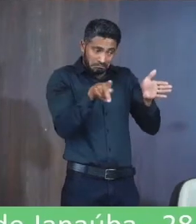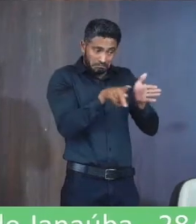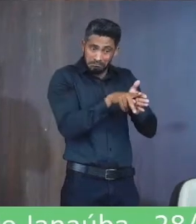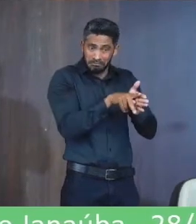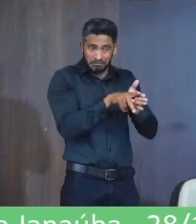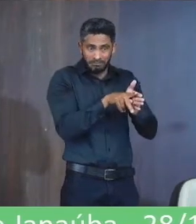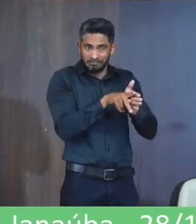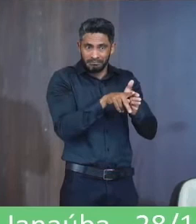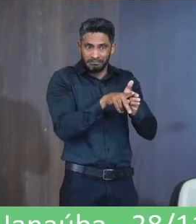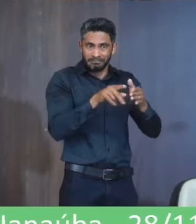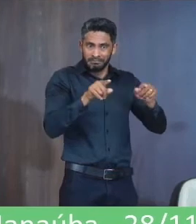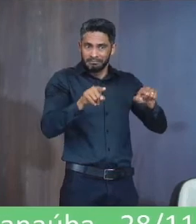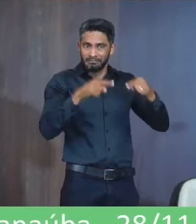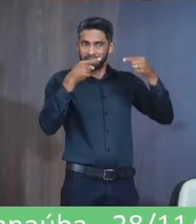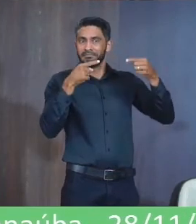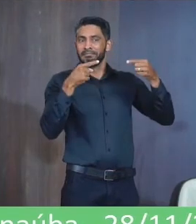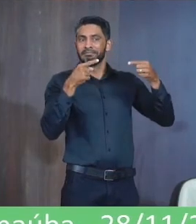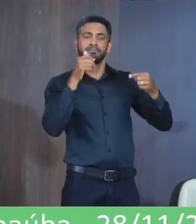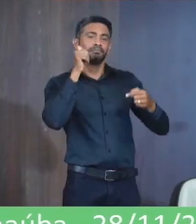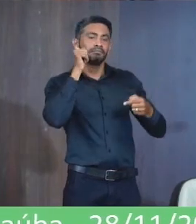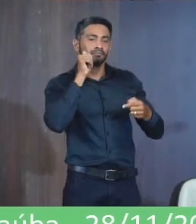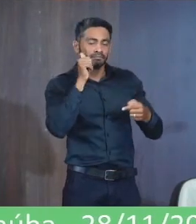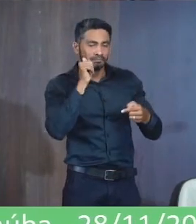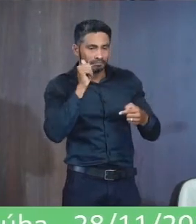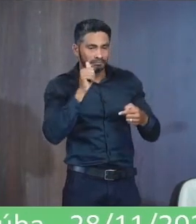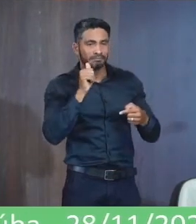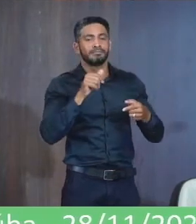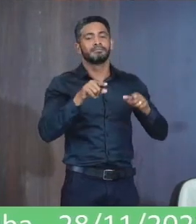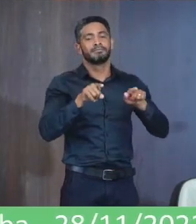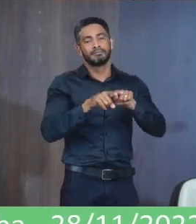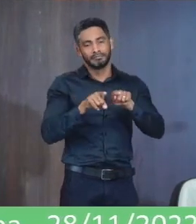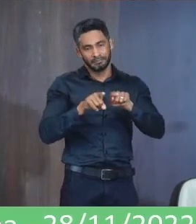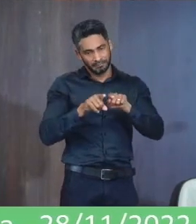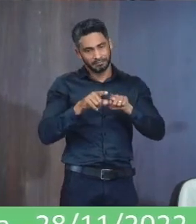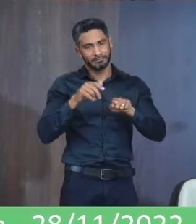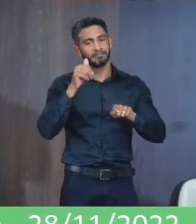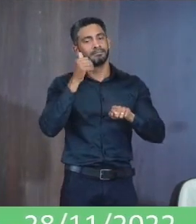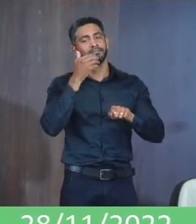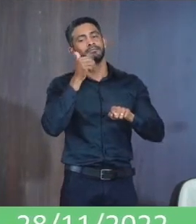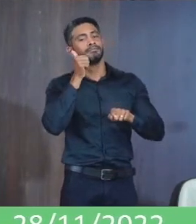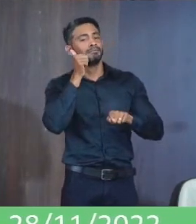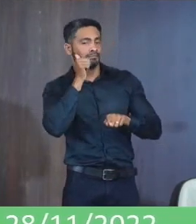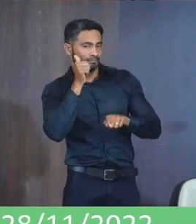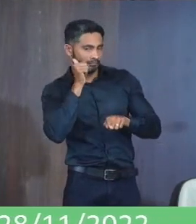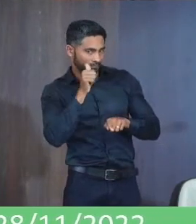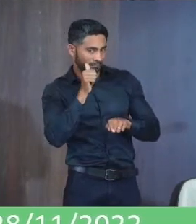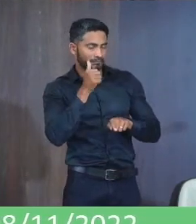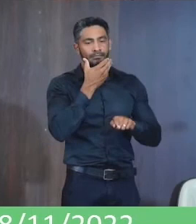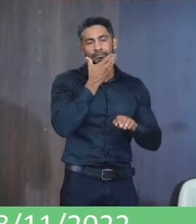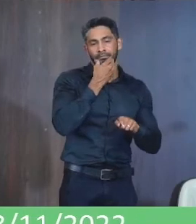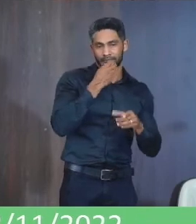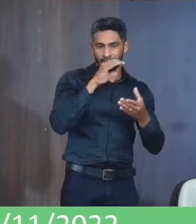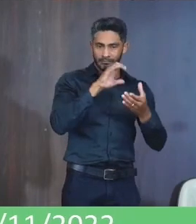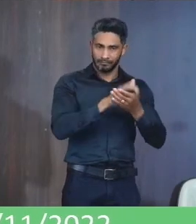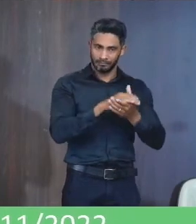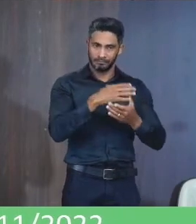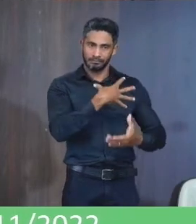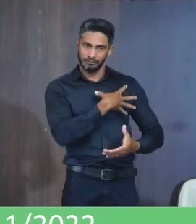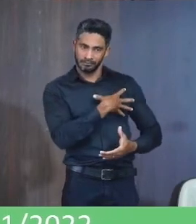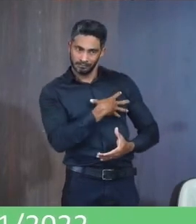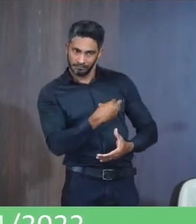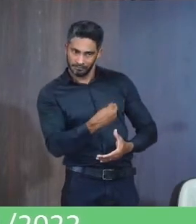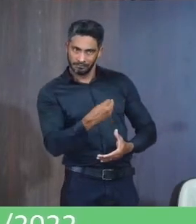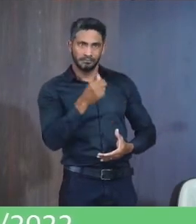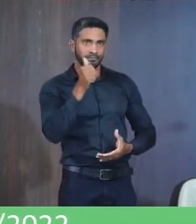recebi Críticas de mulheres Mulheres E também De esposos Que tem Mulher Filha Tem